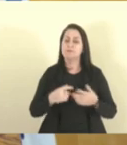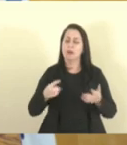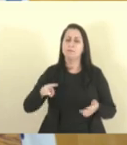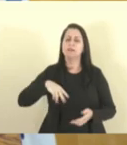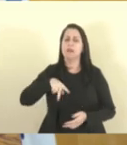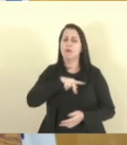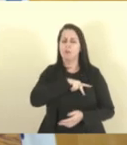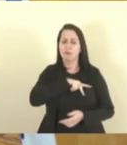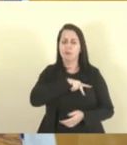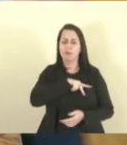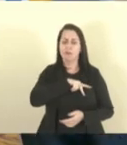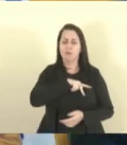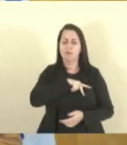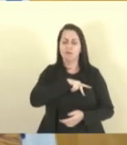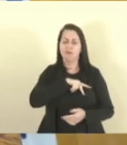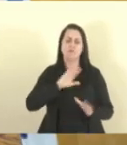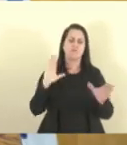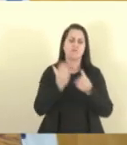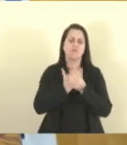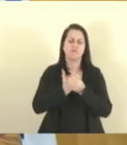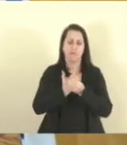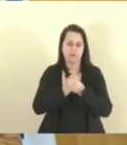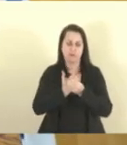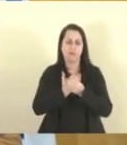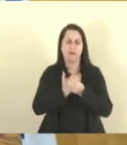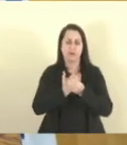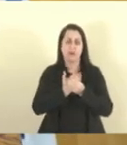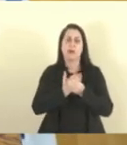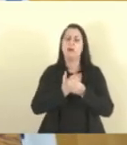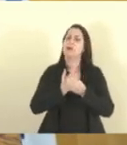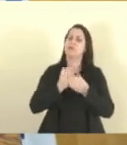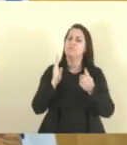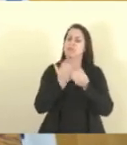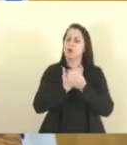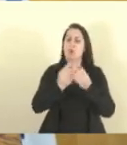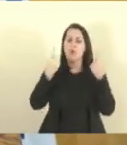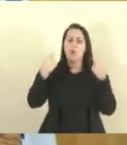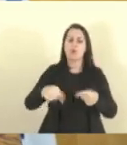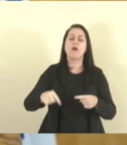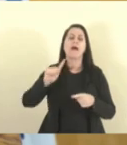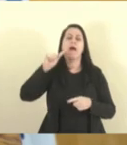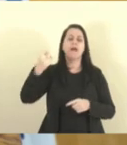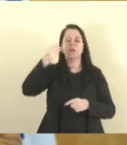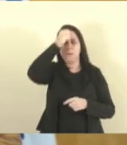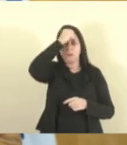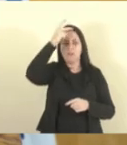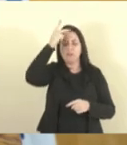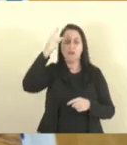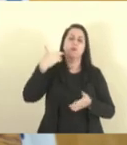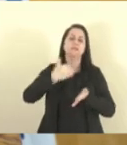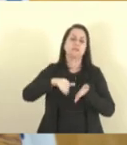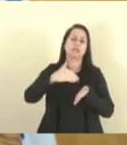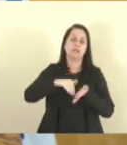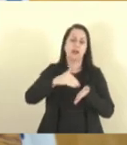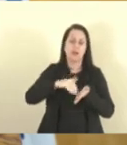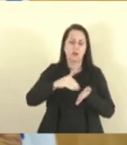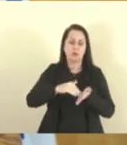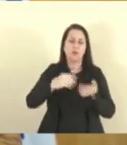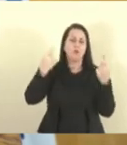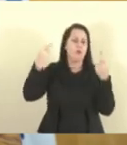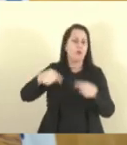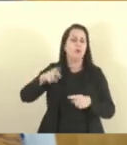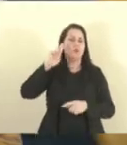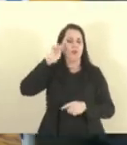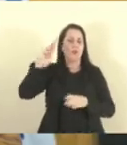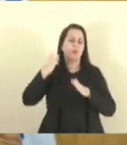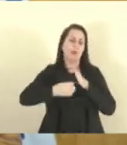Público ajuizou uma ação penal pública incondicionada contra o ex-prefeito, contra o secretário, contra os donos